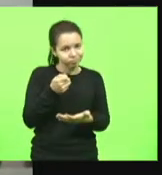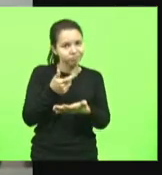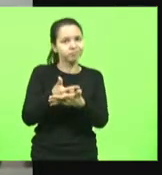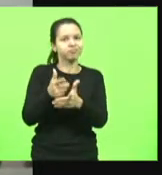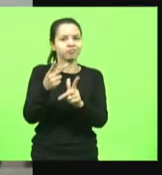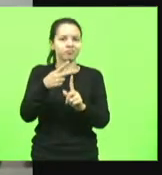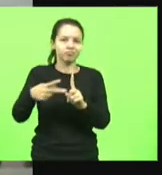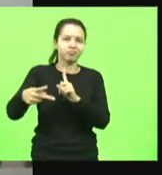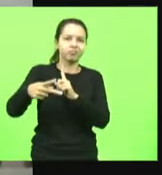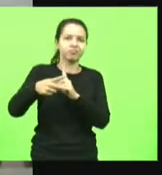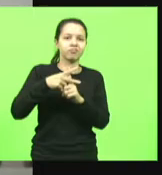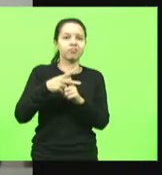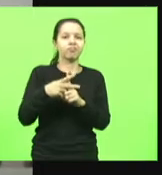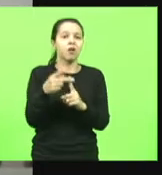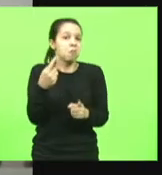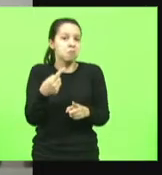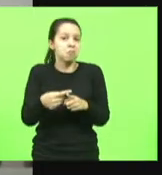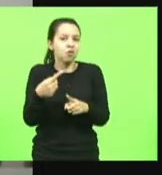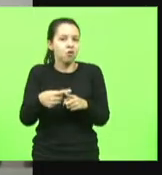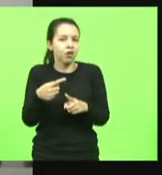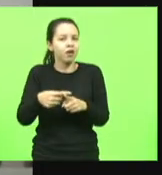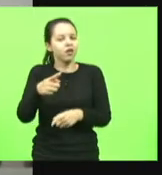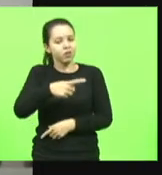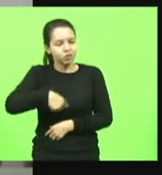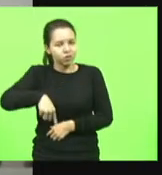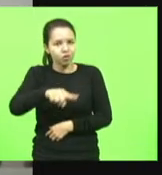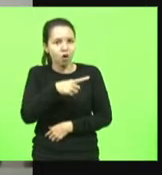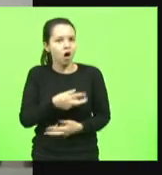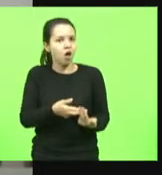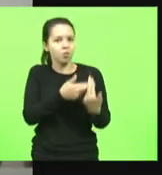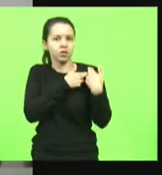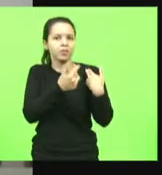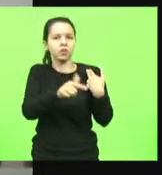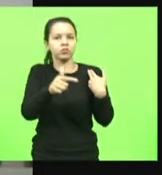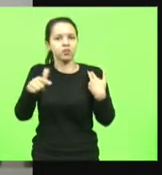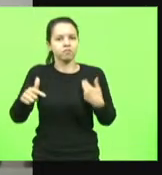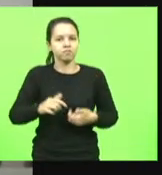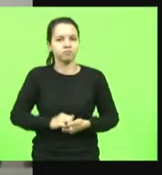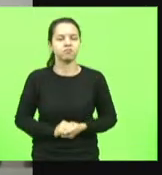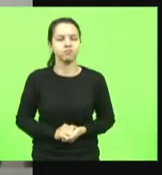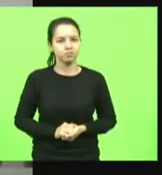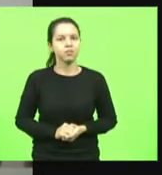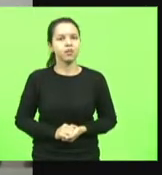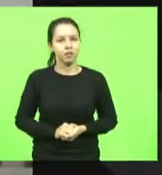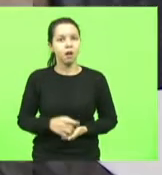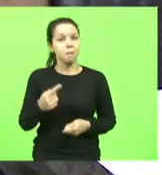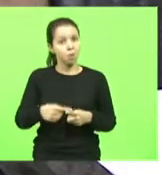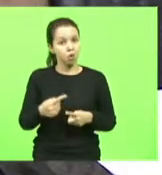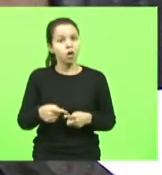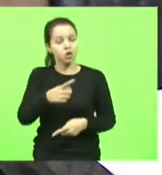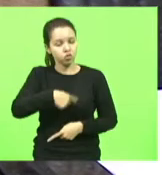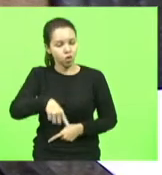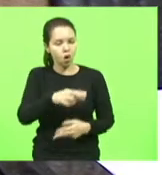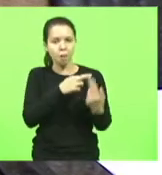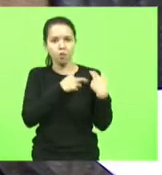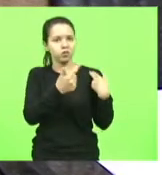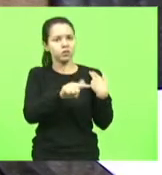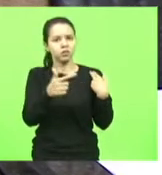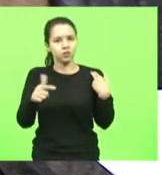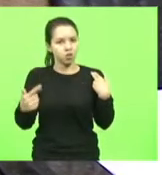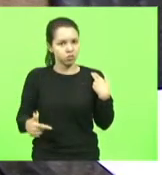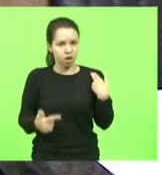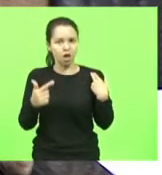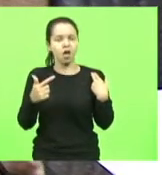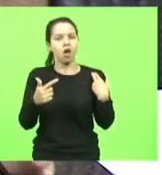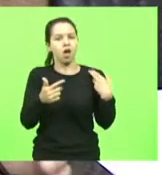a Previdência porque simplesmente nós somos irresponsáveis. Em essência, porque nós somos irresponsáveis e não fizemos o dever de